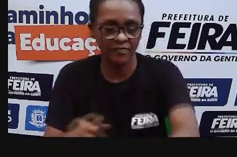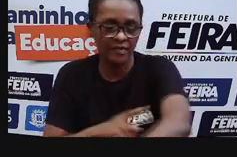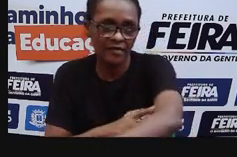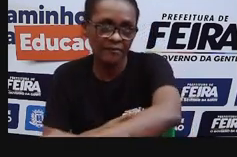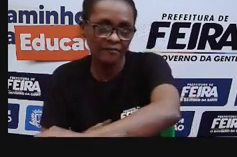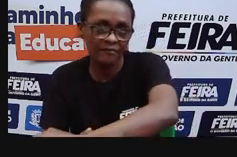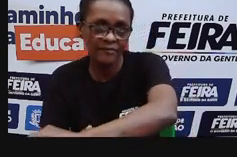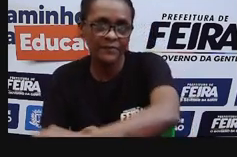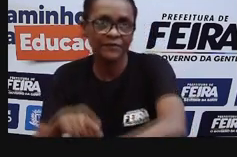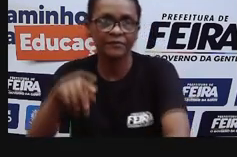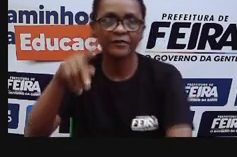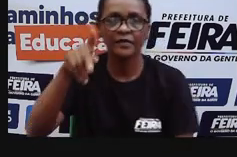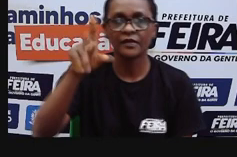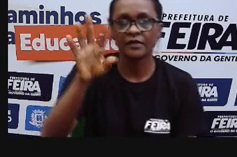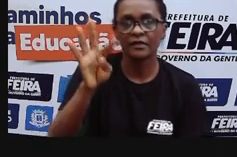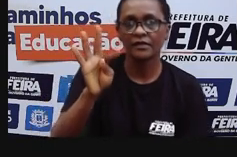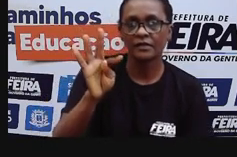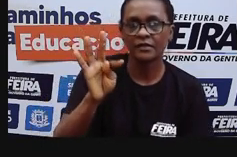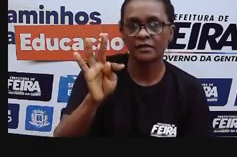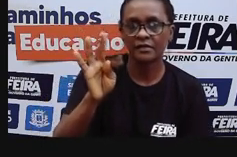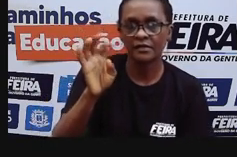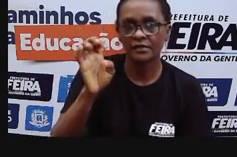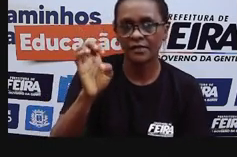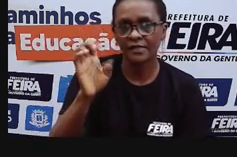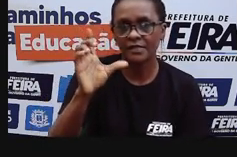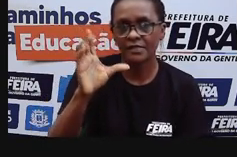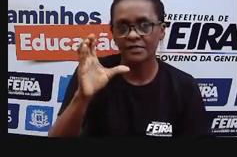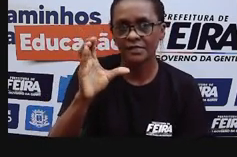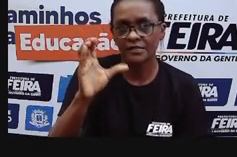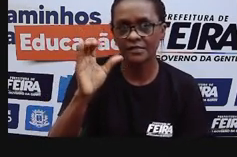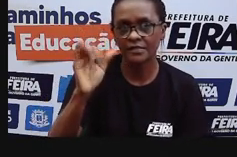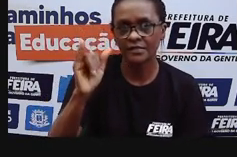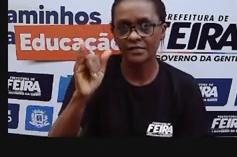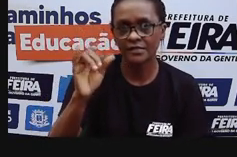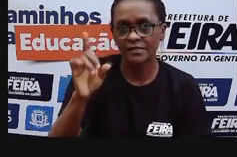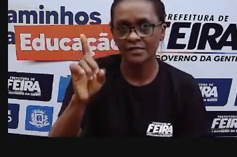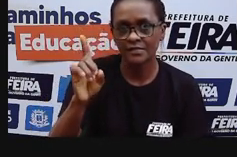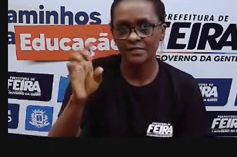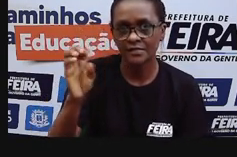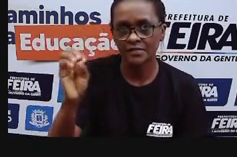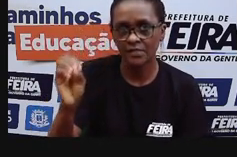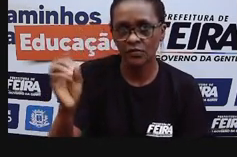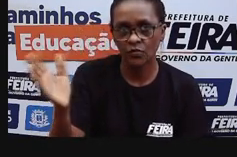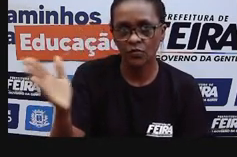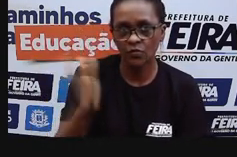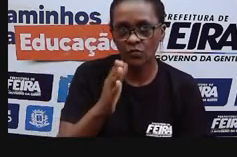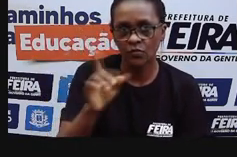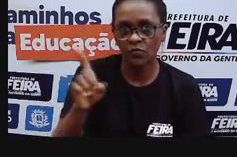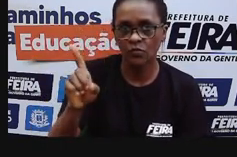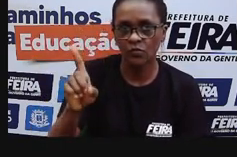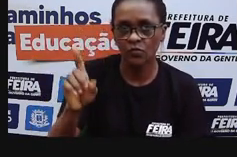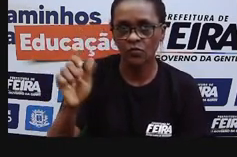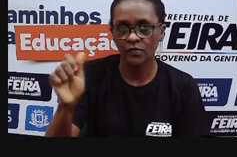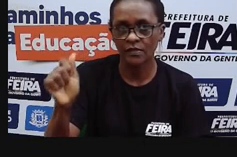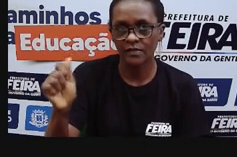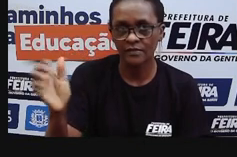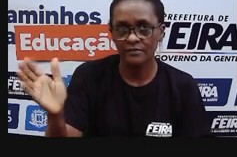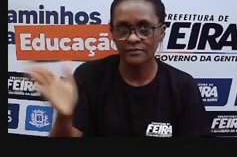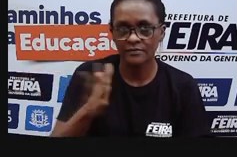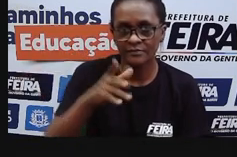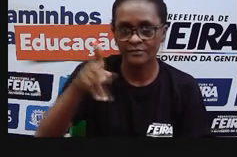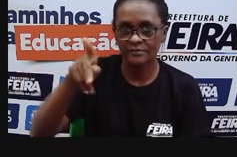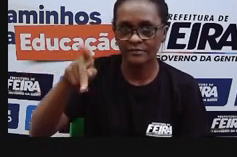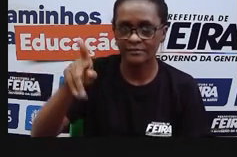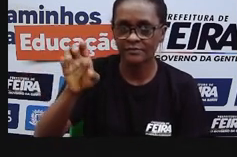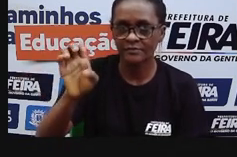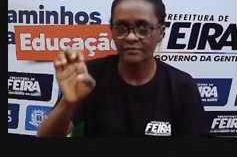turva agora. E aí, o conjuntivo, que é um outro